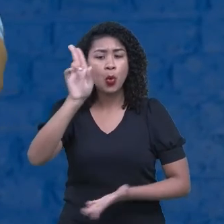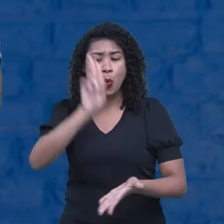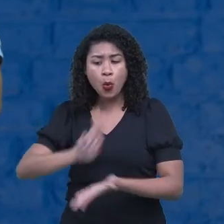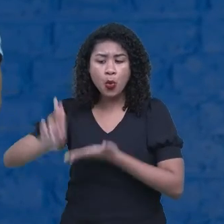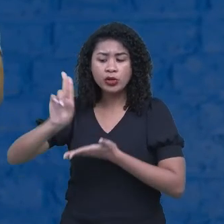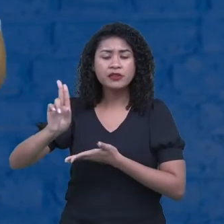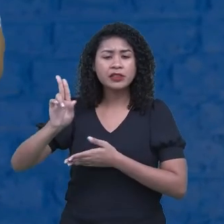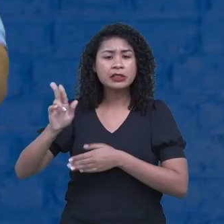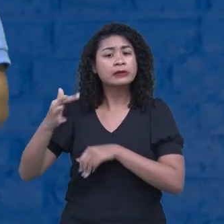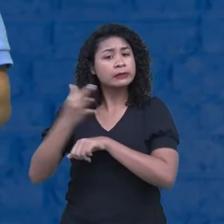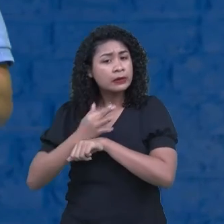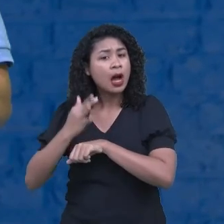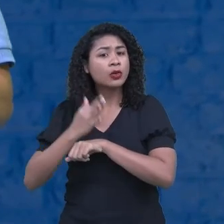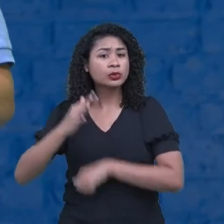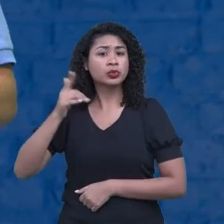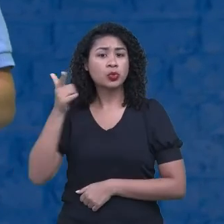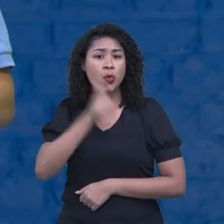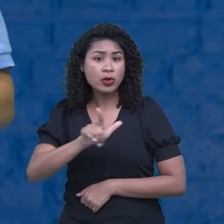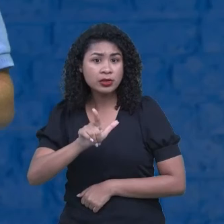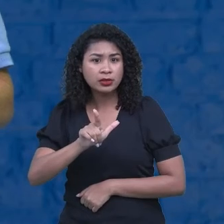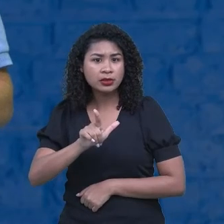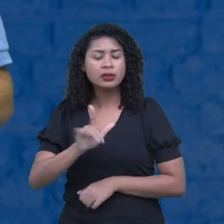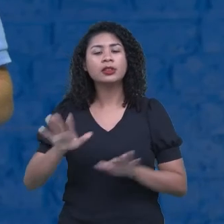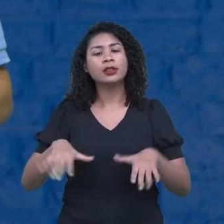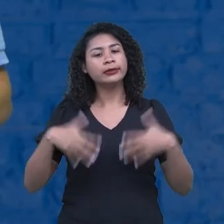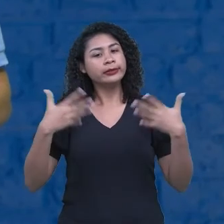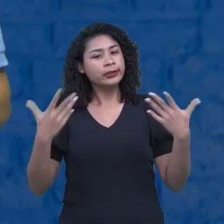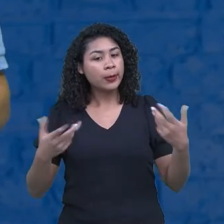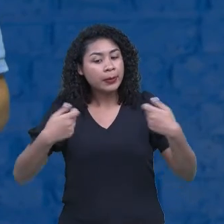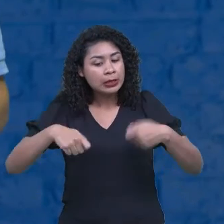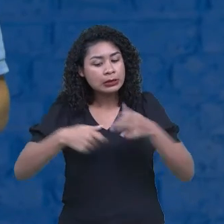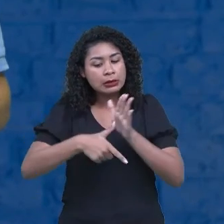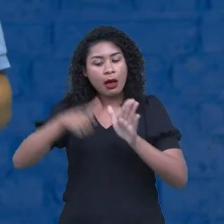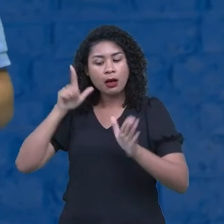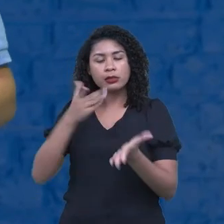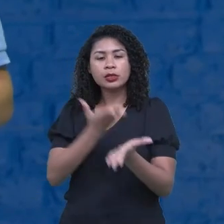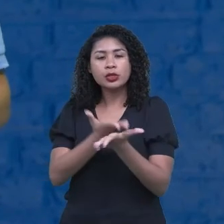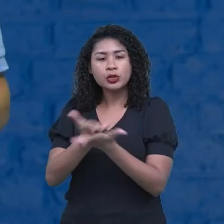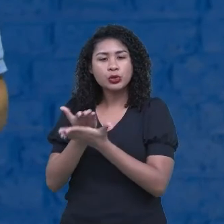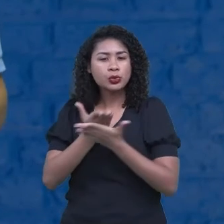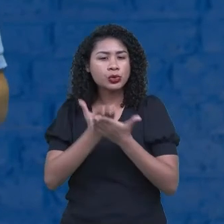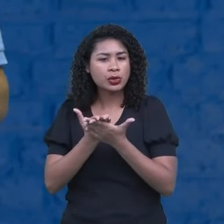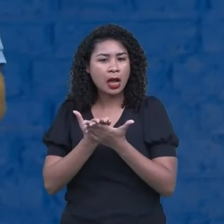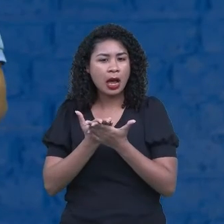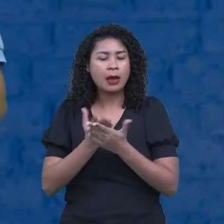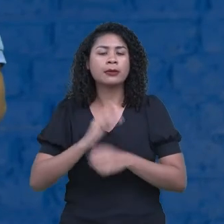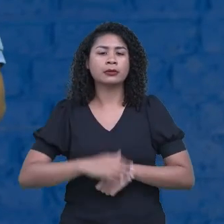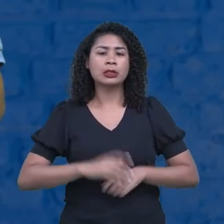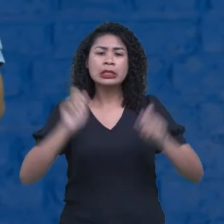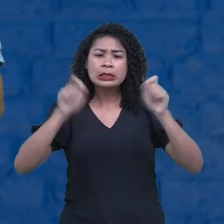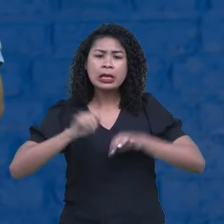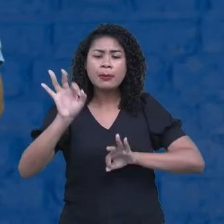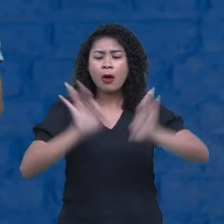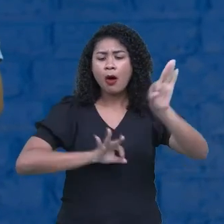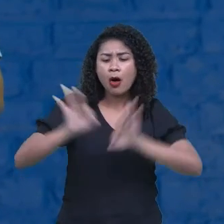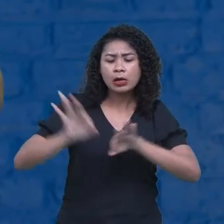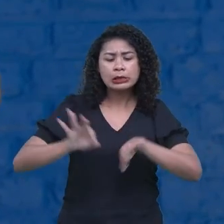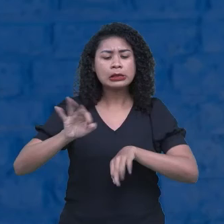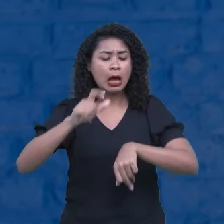eu vou viver lendo. Não. Eu posso fazer um roteiro. Em que momento? Como eu posso fazer isso?